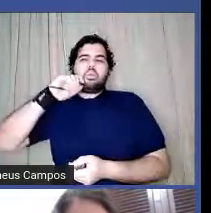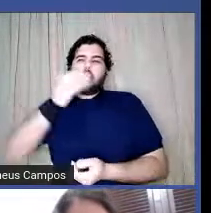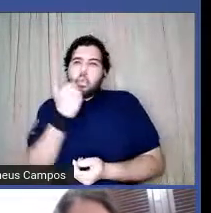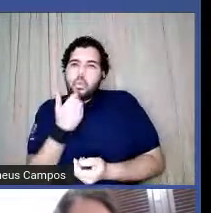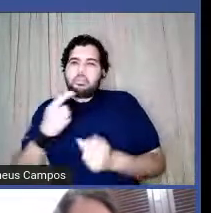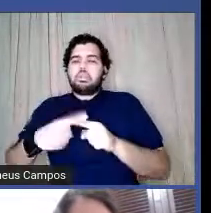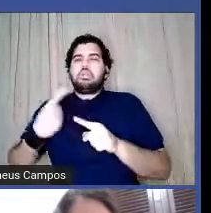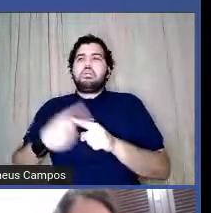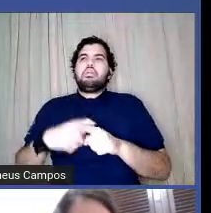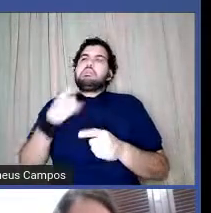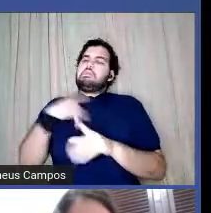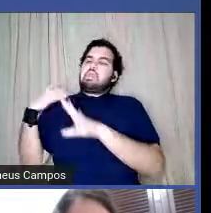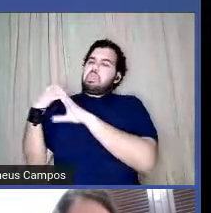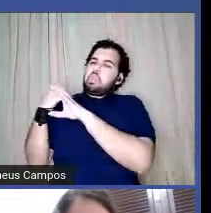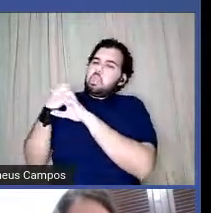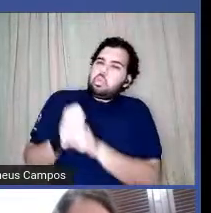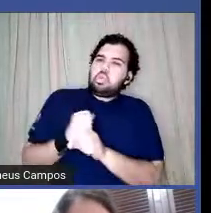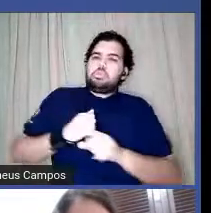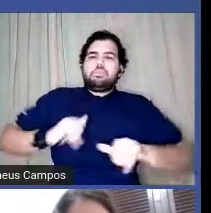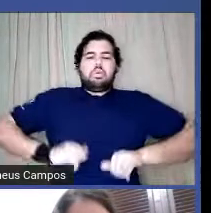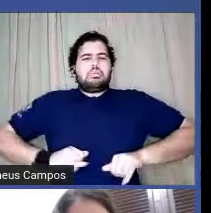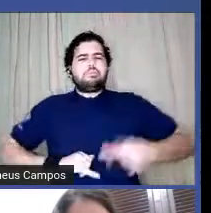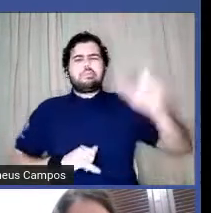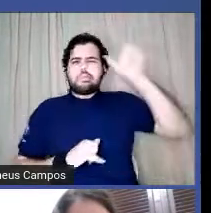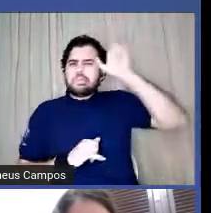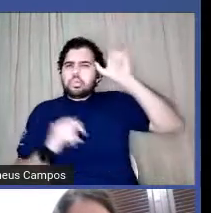costas, e o diabo nem tem nada com isso.